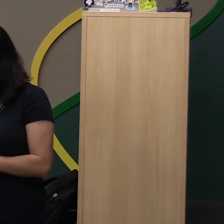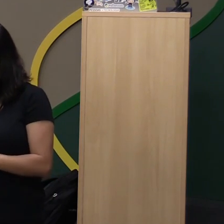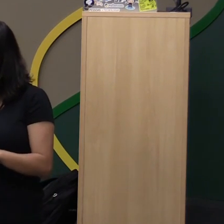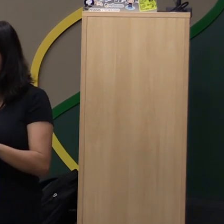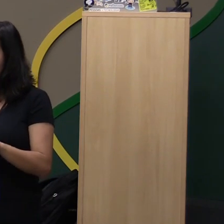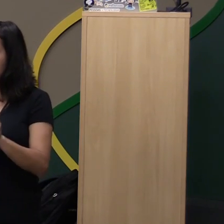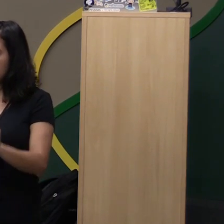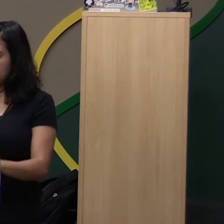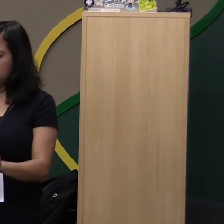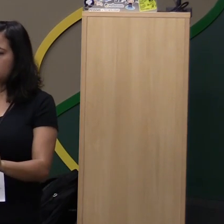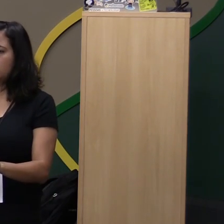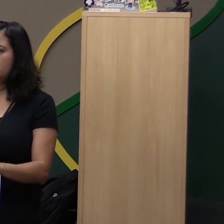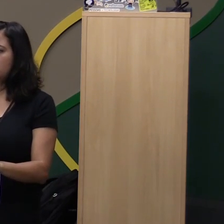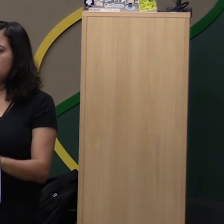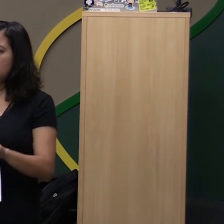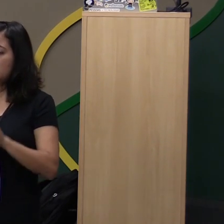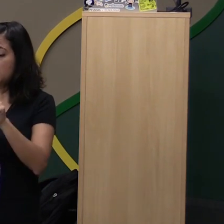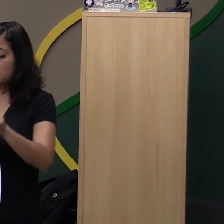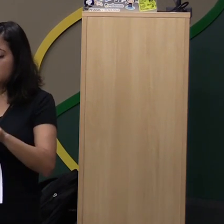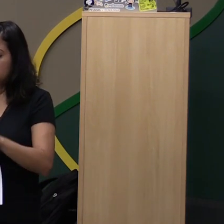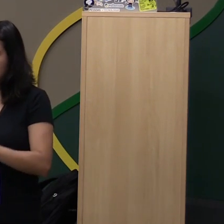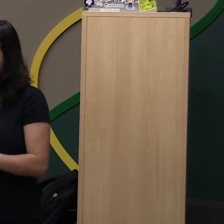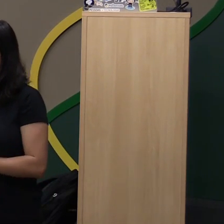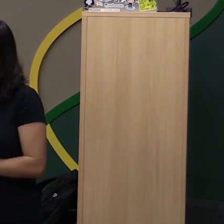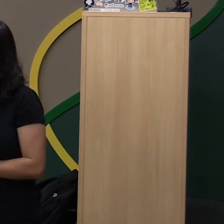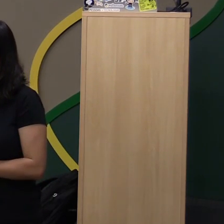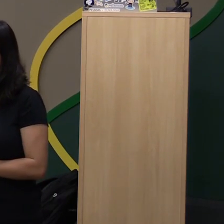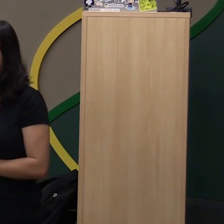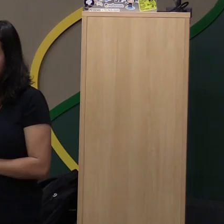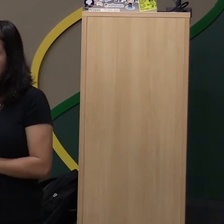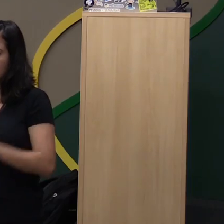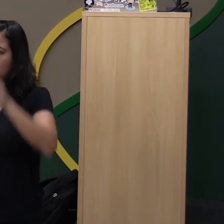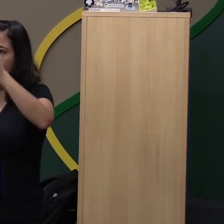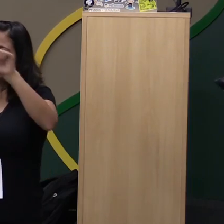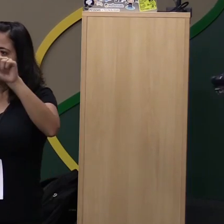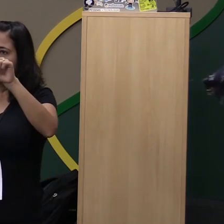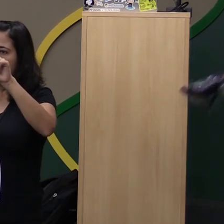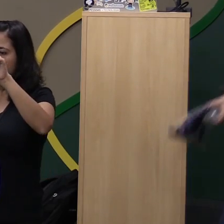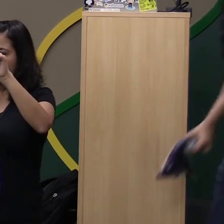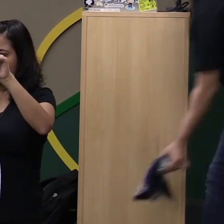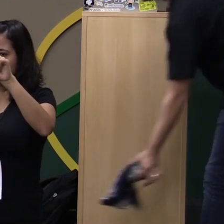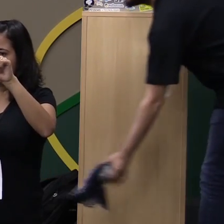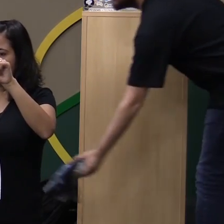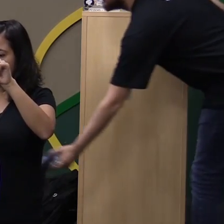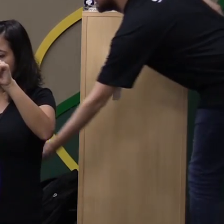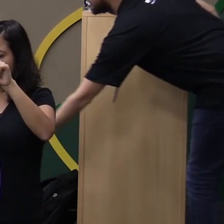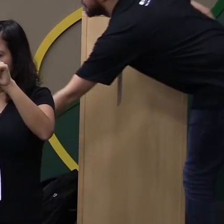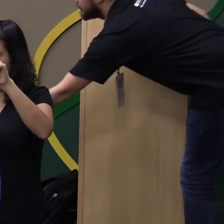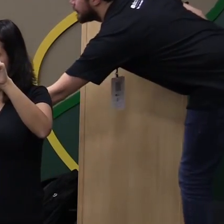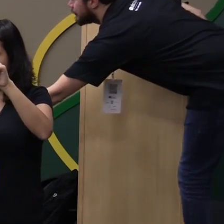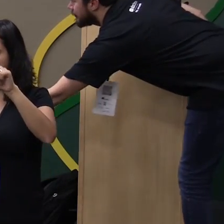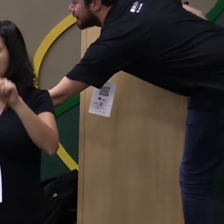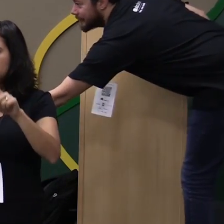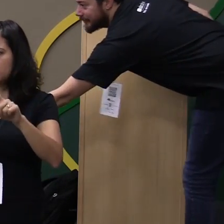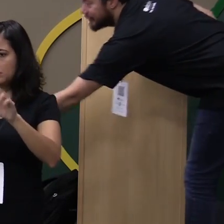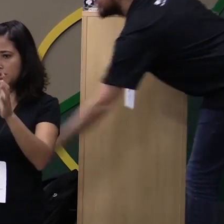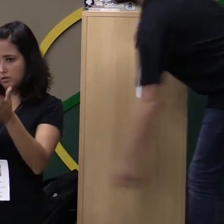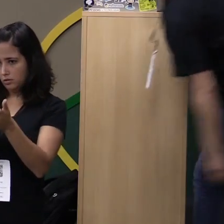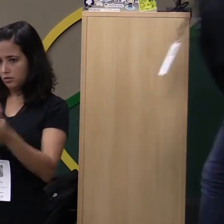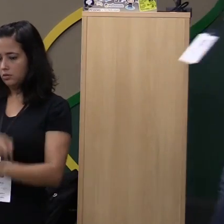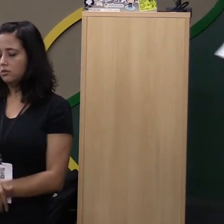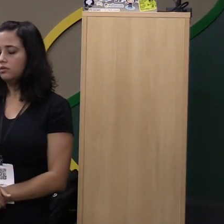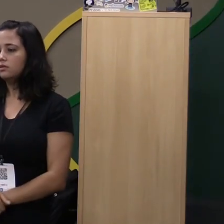Ou, normalmente, você tenta trabalhar nos cabeçalhos do seu Request. Você consegue fazer isso.